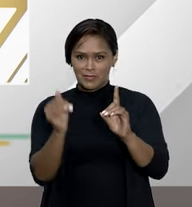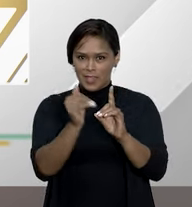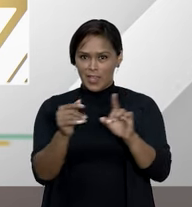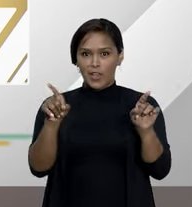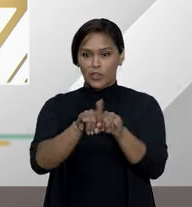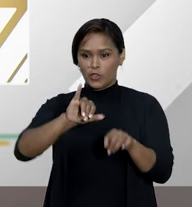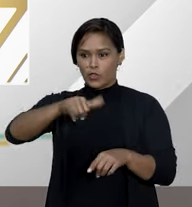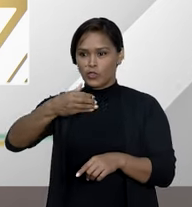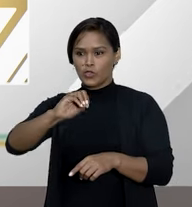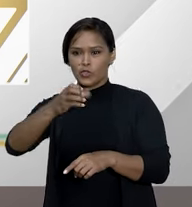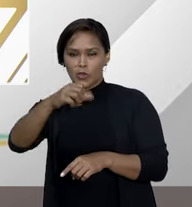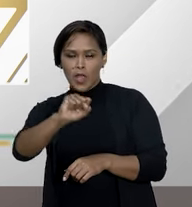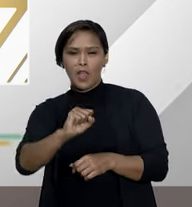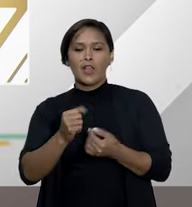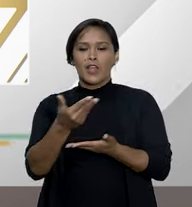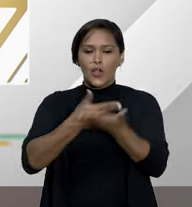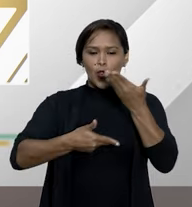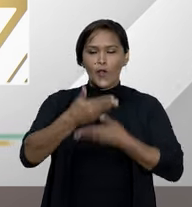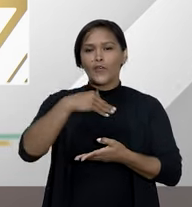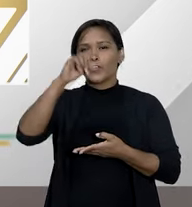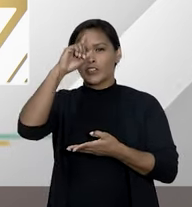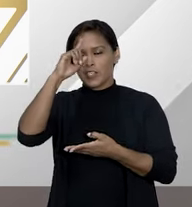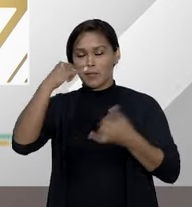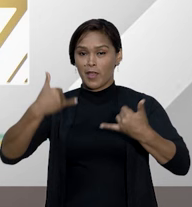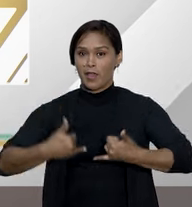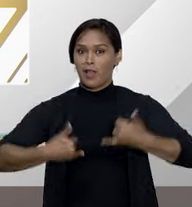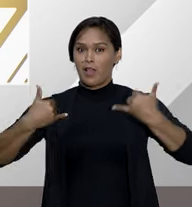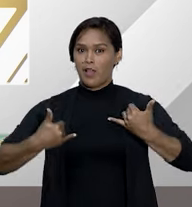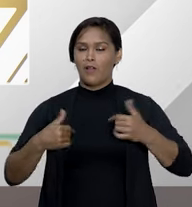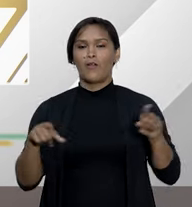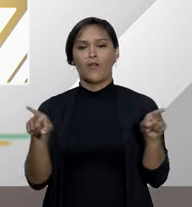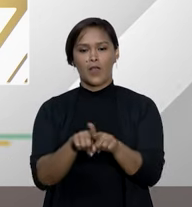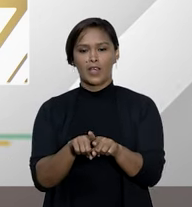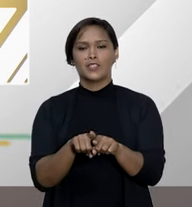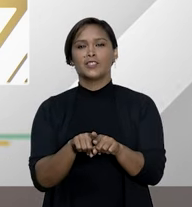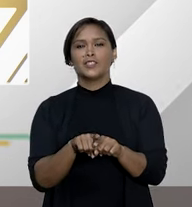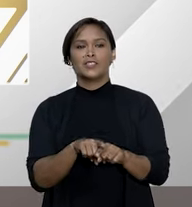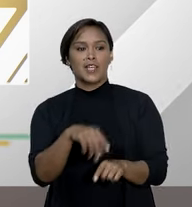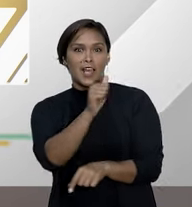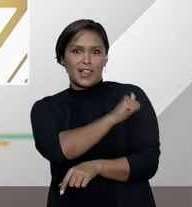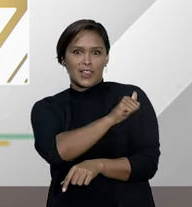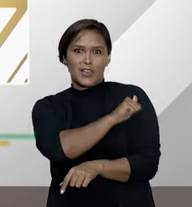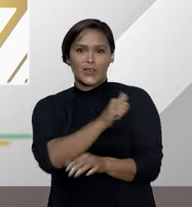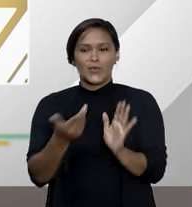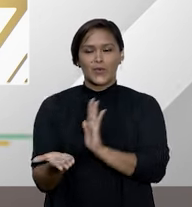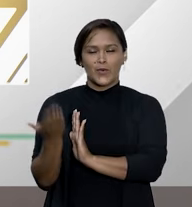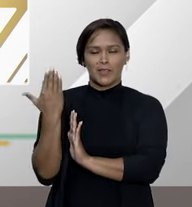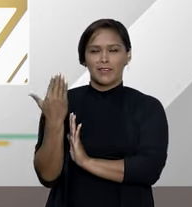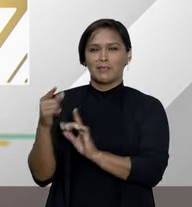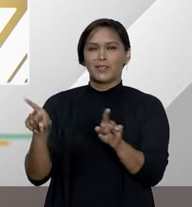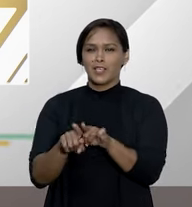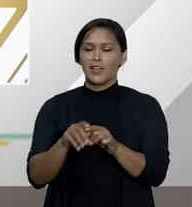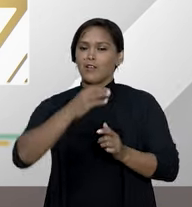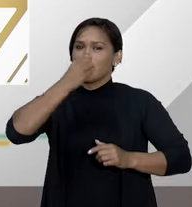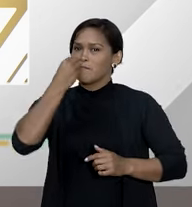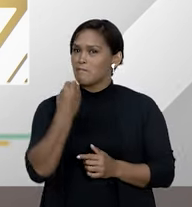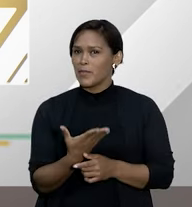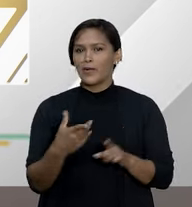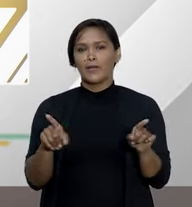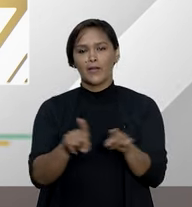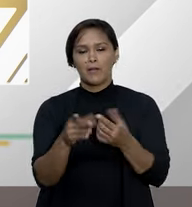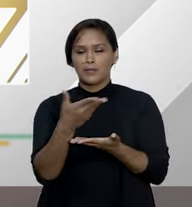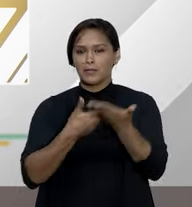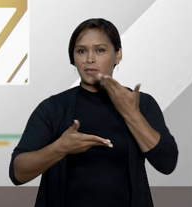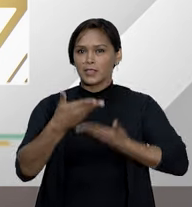com quem convivo diariamente tenho a honra de ter sido aluno foi muito gratificante